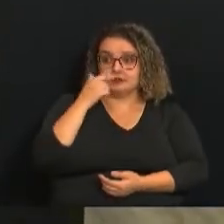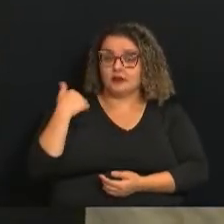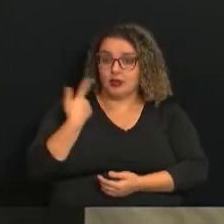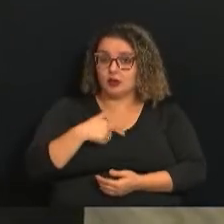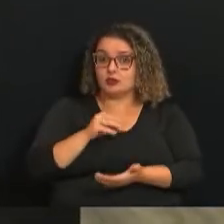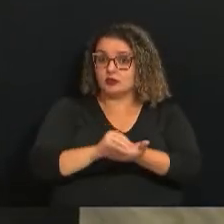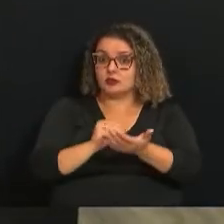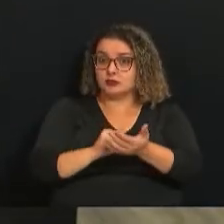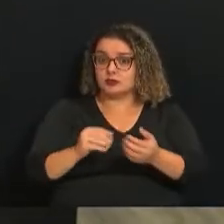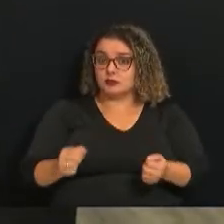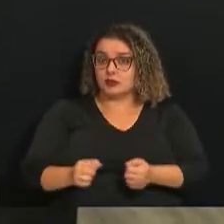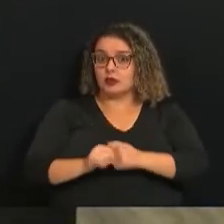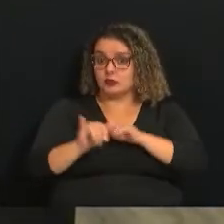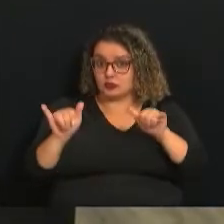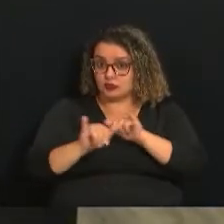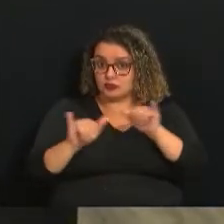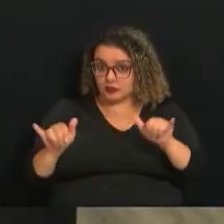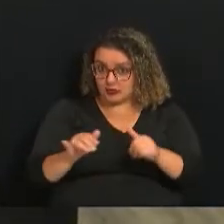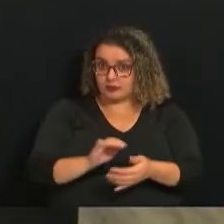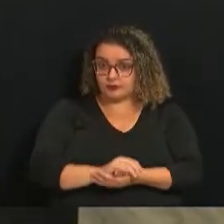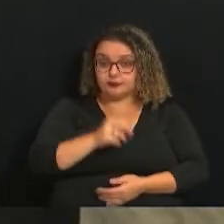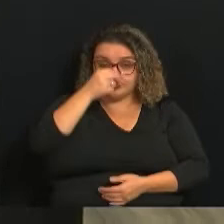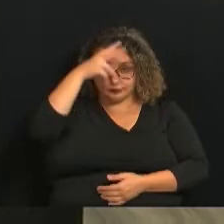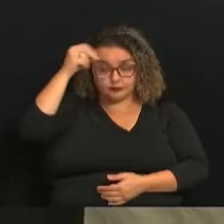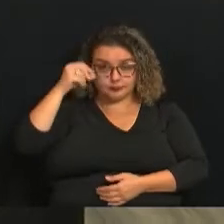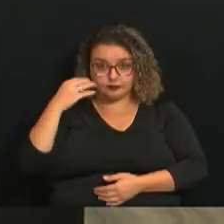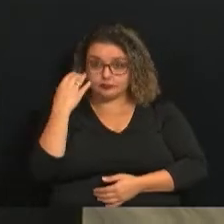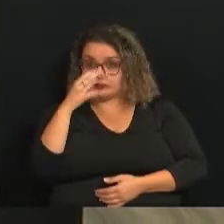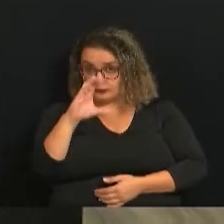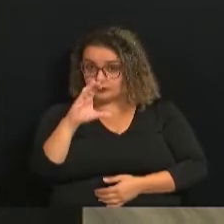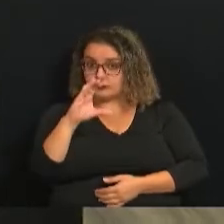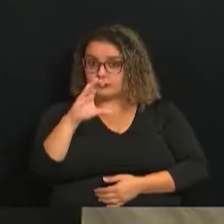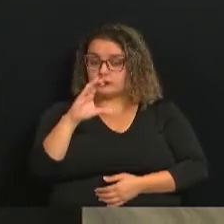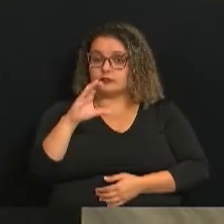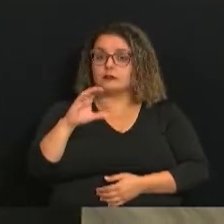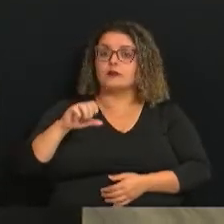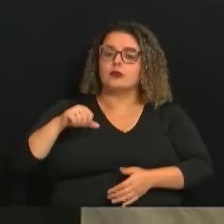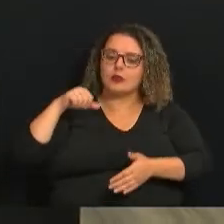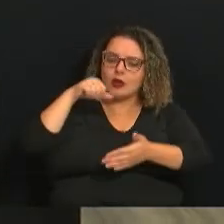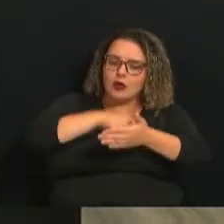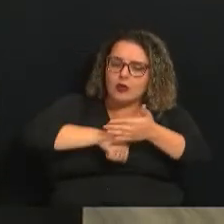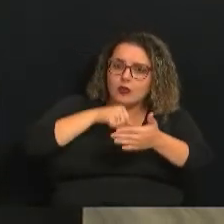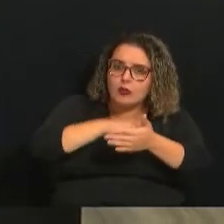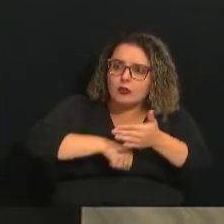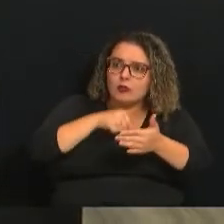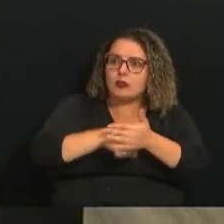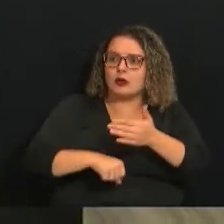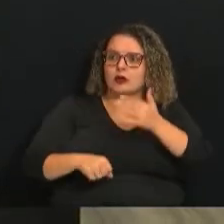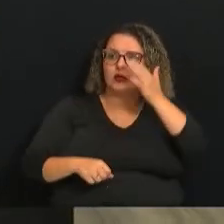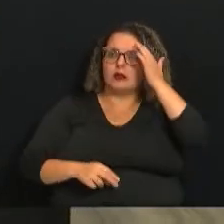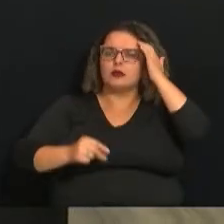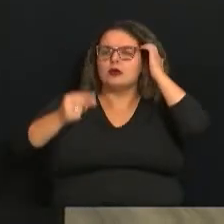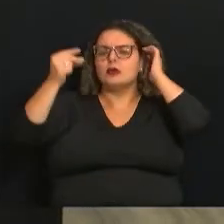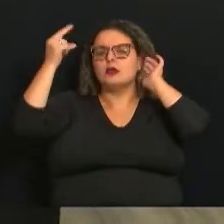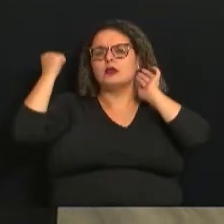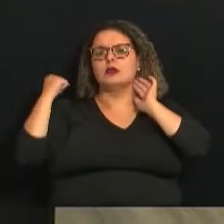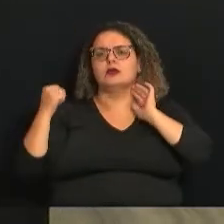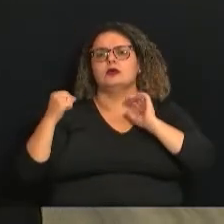notícia aqui, que a Prefeitura divulgou agora há pouco uma luta que a Câmara, desde 2021,